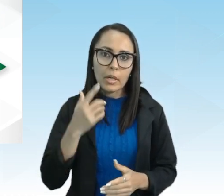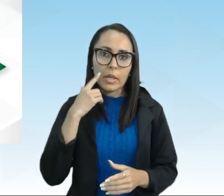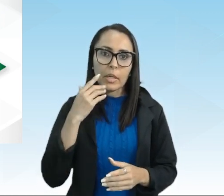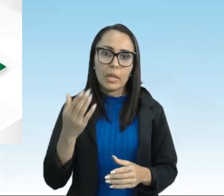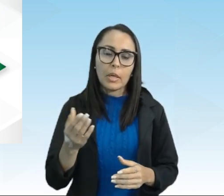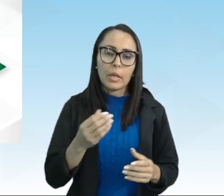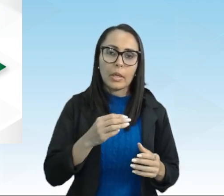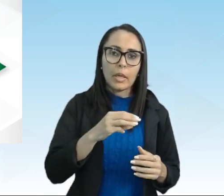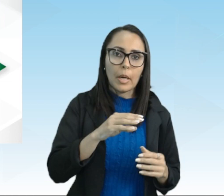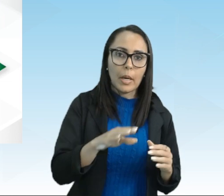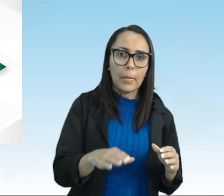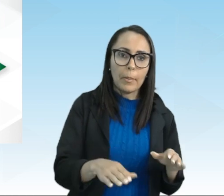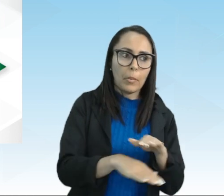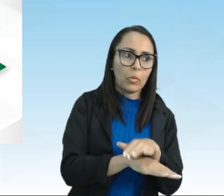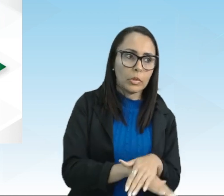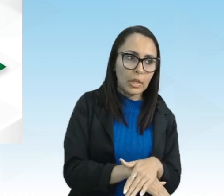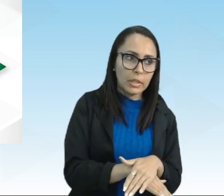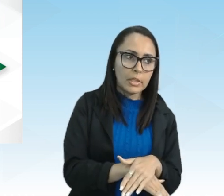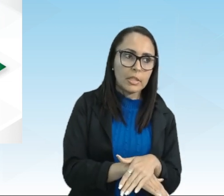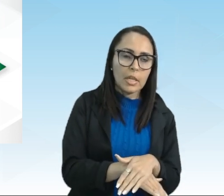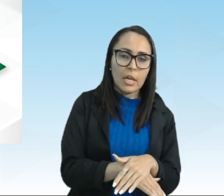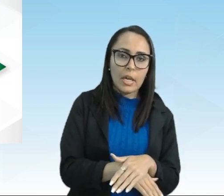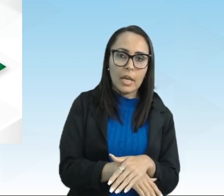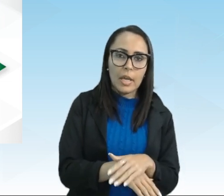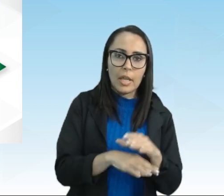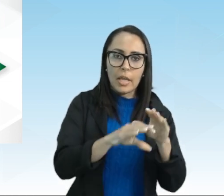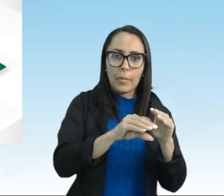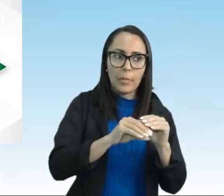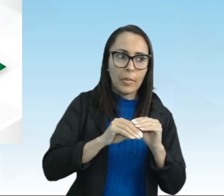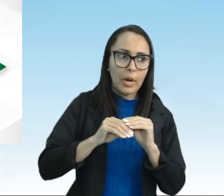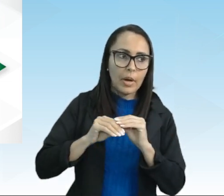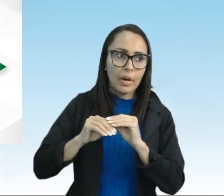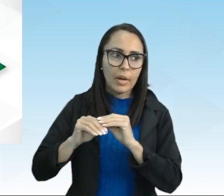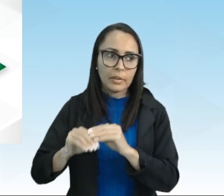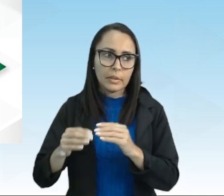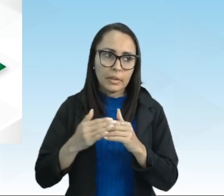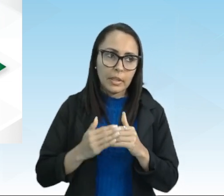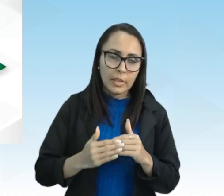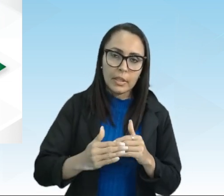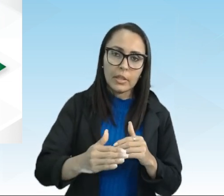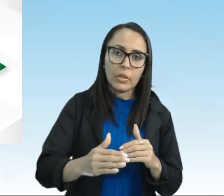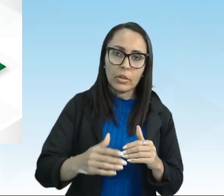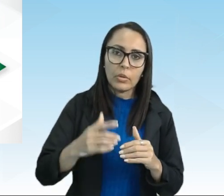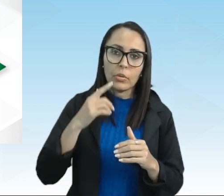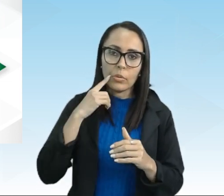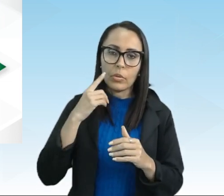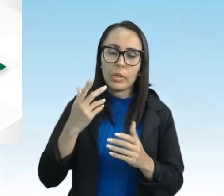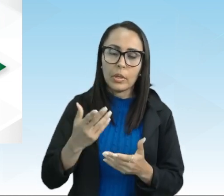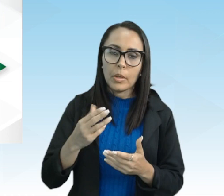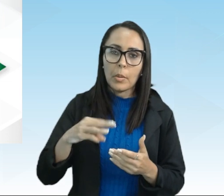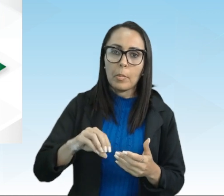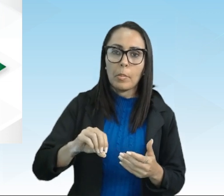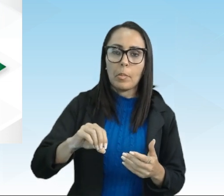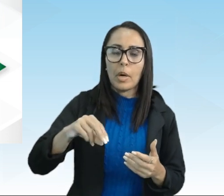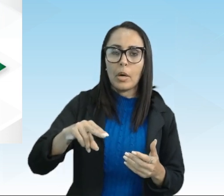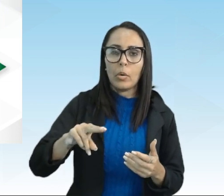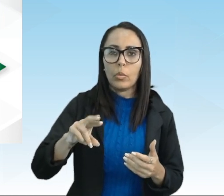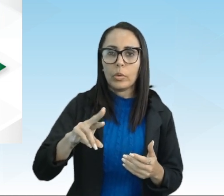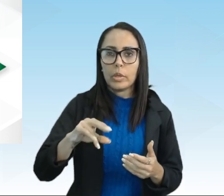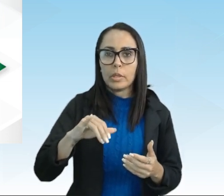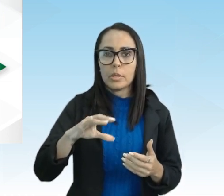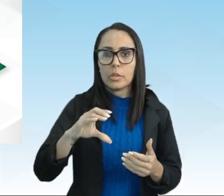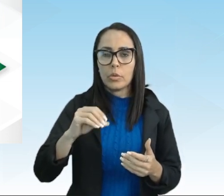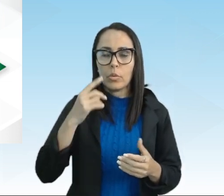a Mona Lisa no caso, a partir dela o autor Maurício de Souza